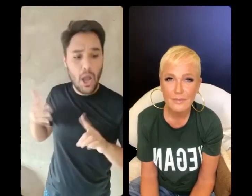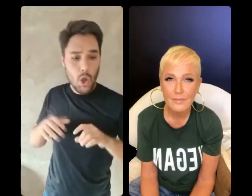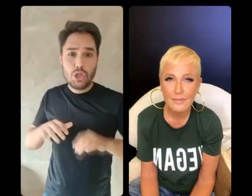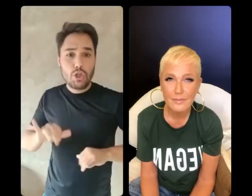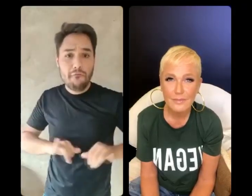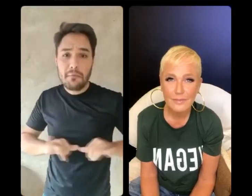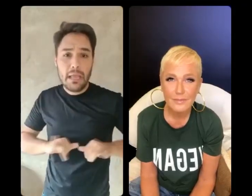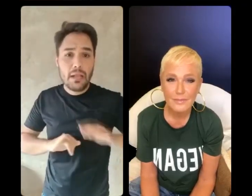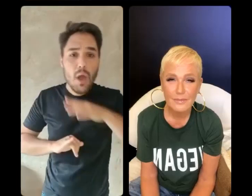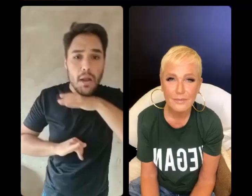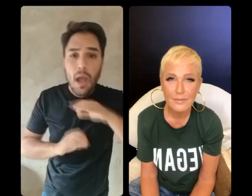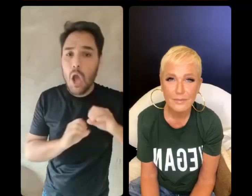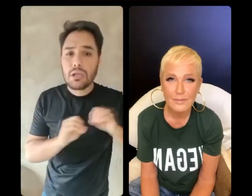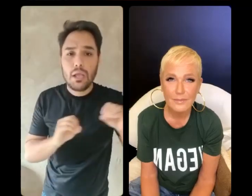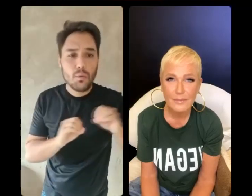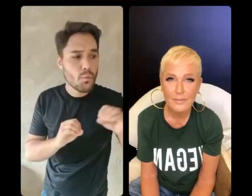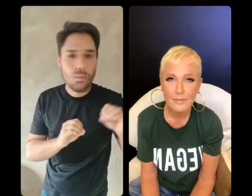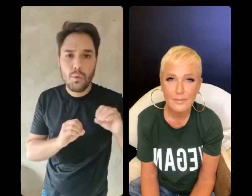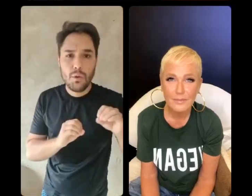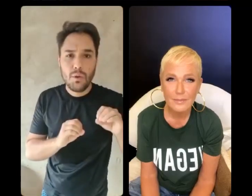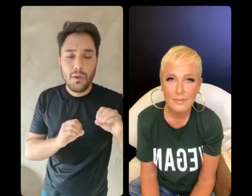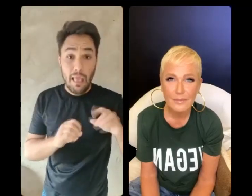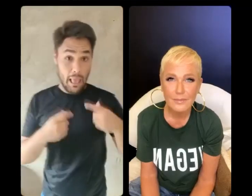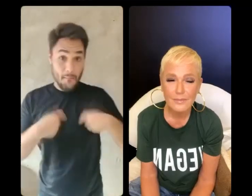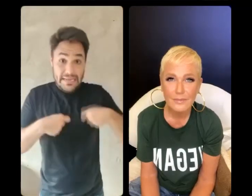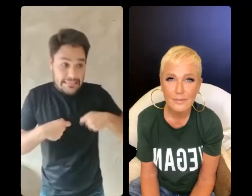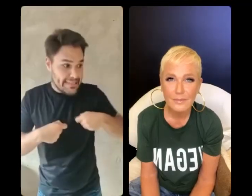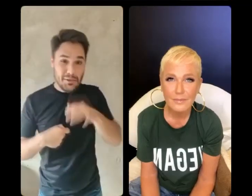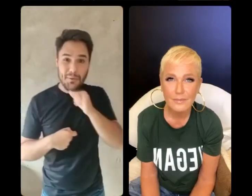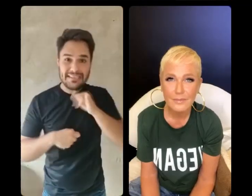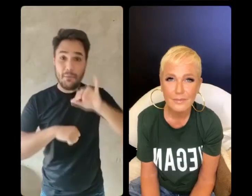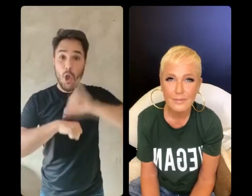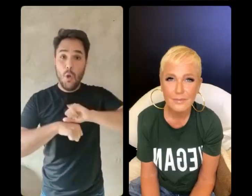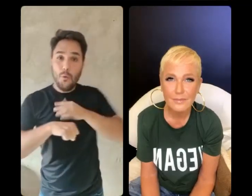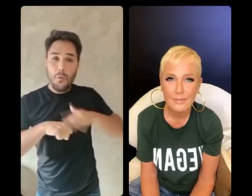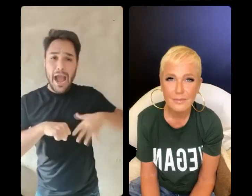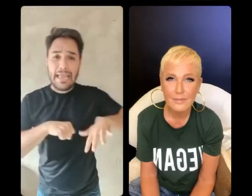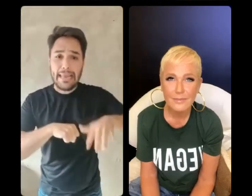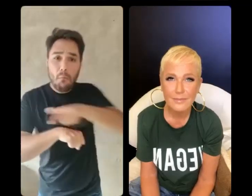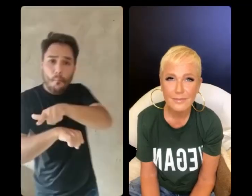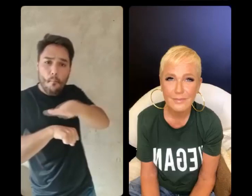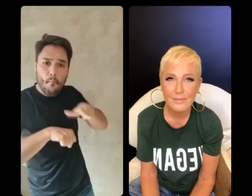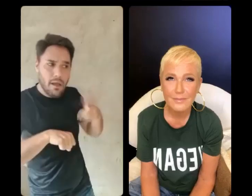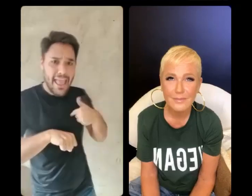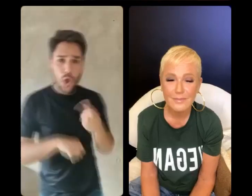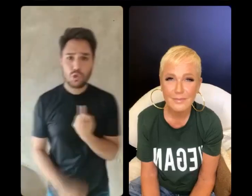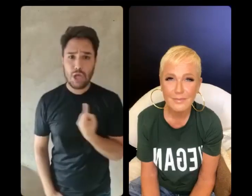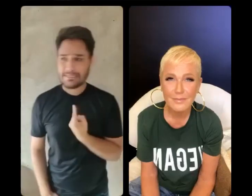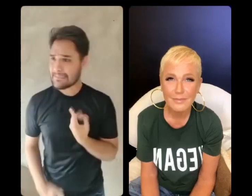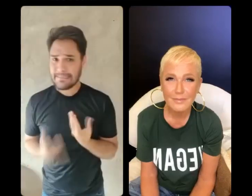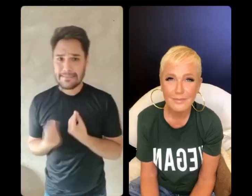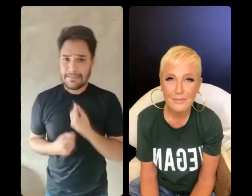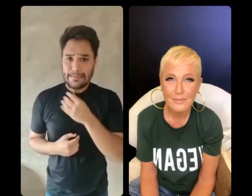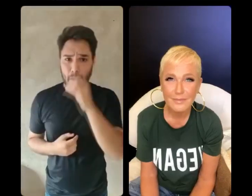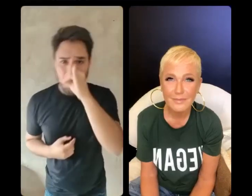criatura. Escolha, não necessidade, você não está na ilha deserta, perdido, com tatu, porco, sei lá, e uma faca, sei lá, as